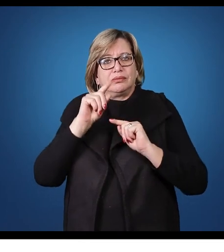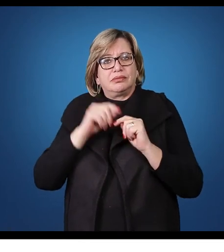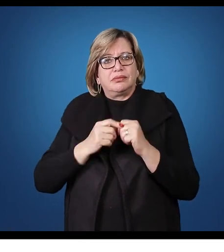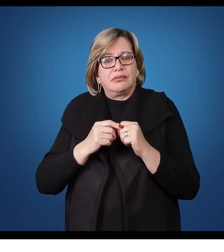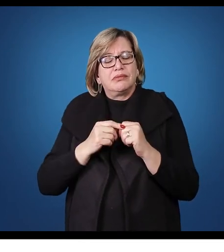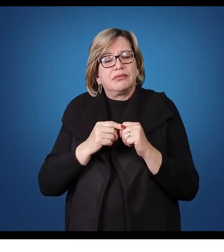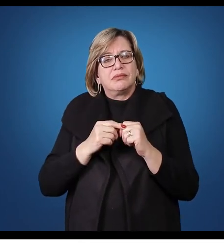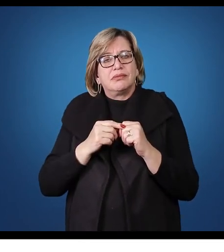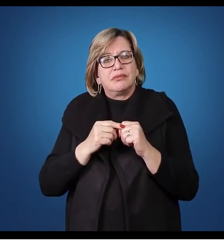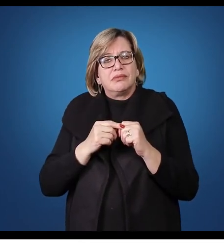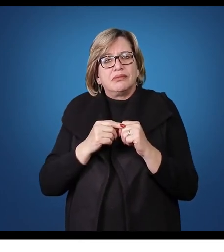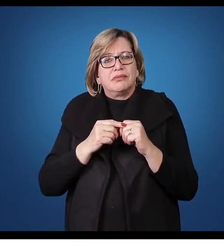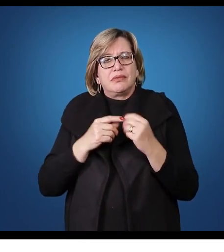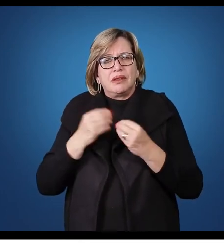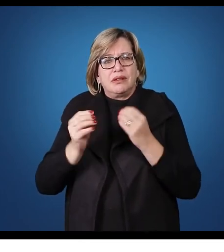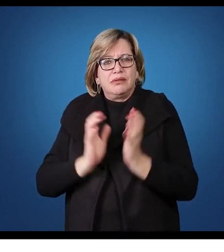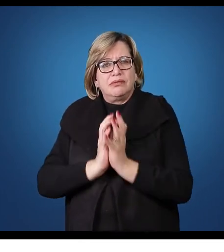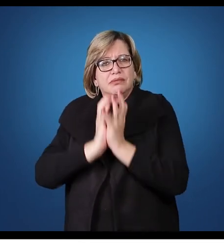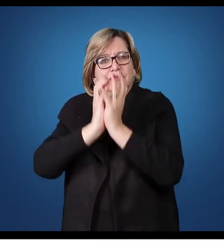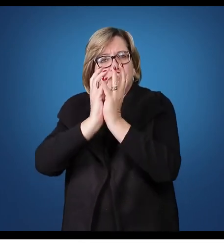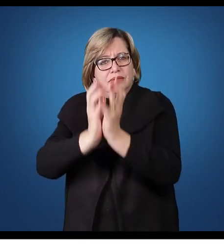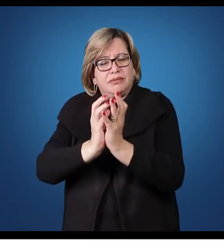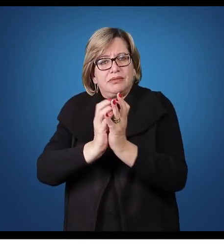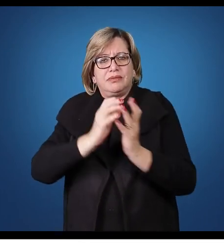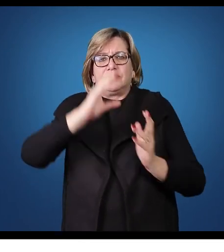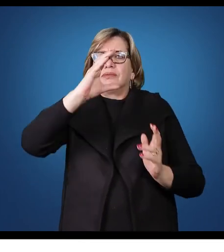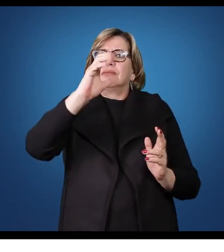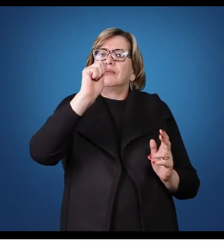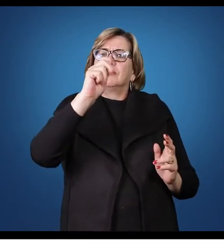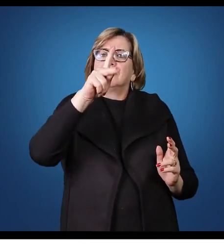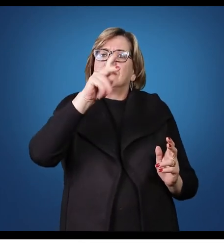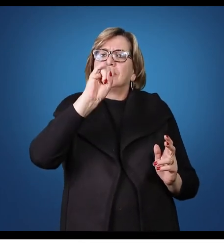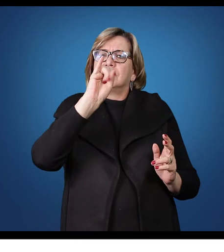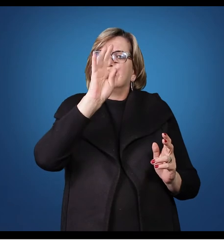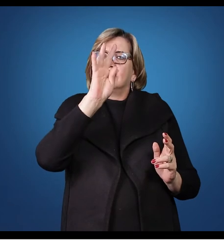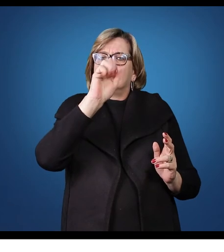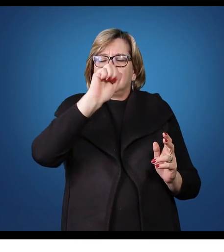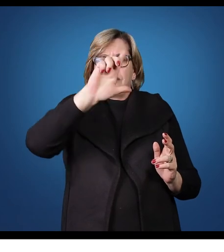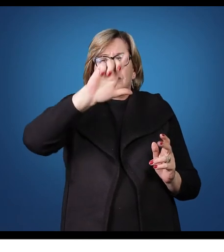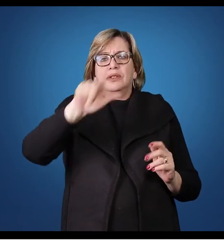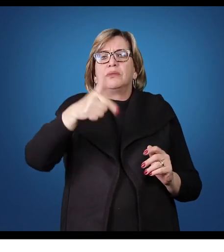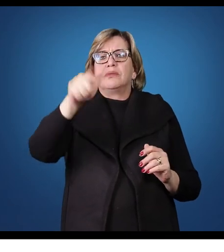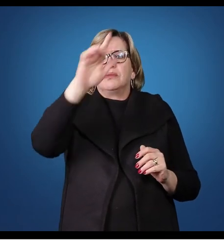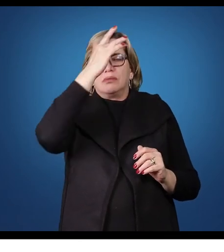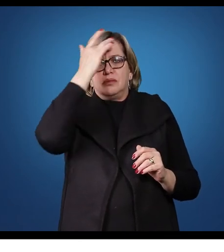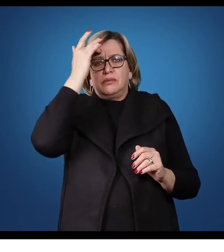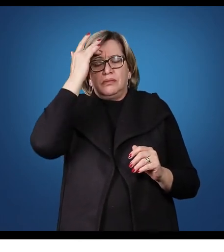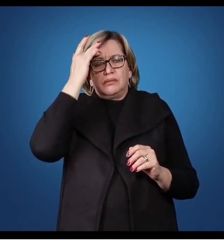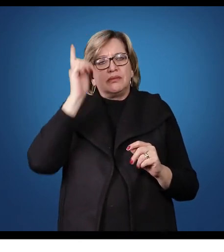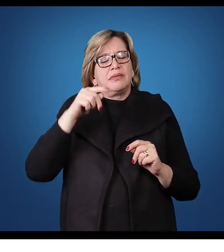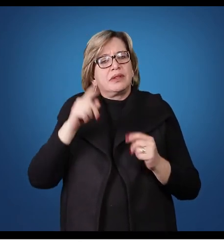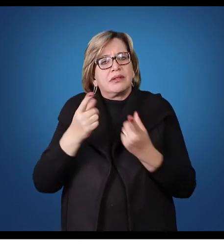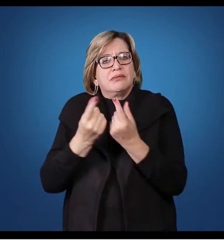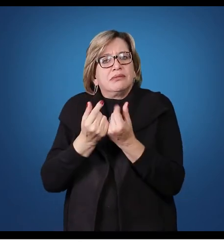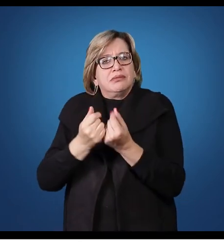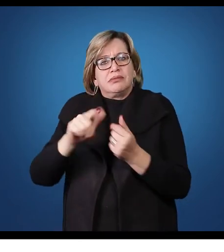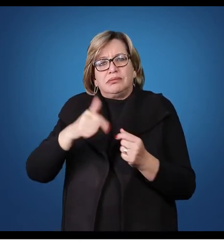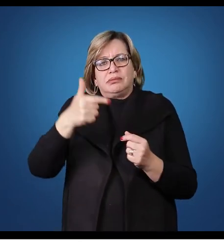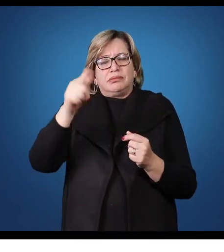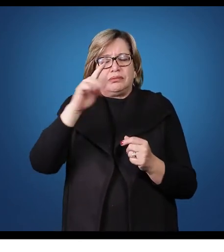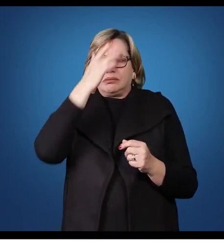participação de capital de terceiros. O que é um capital de terceiro? É recurso de outras